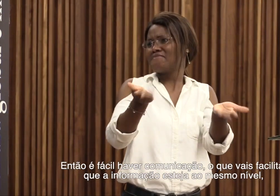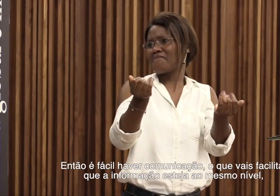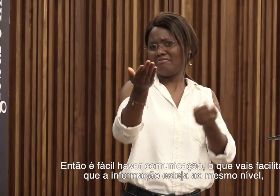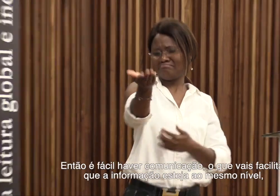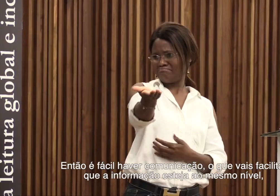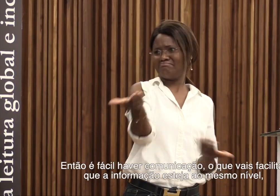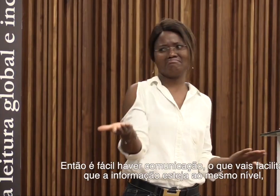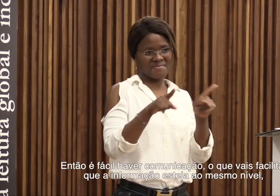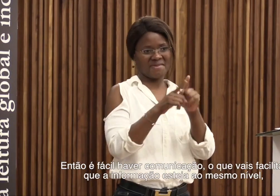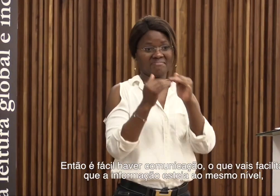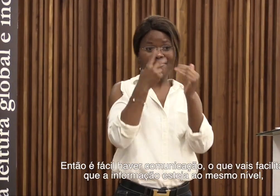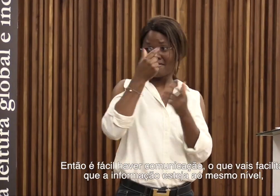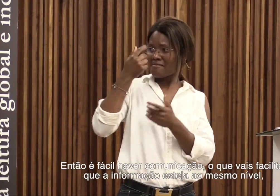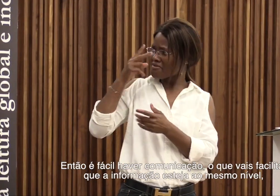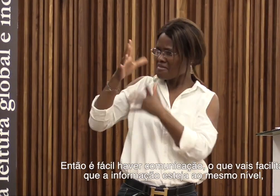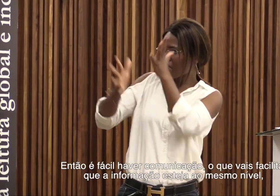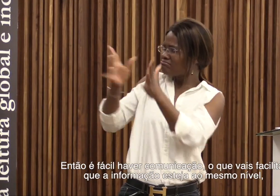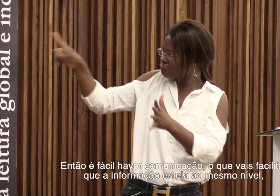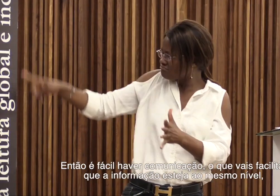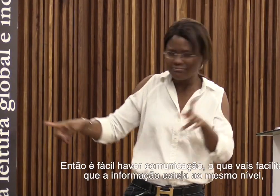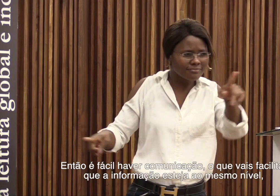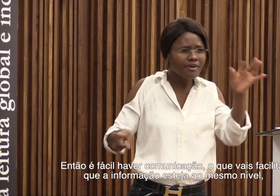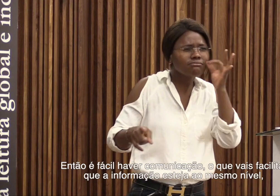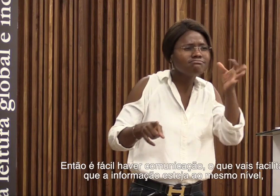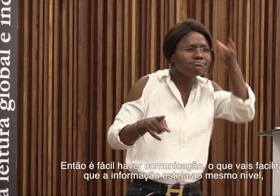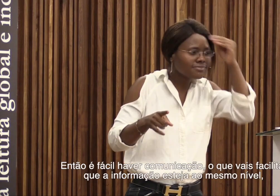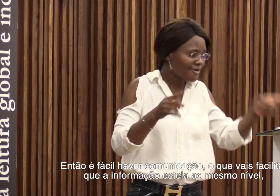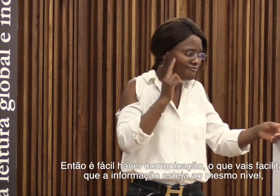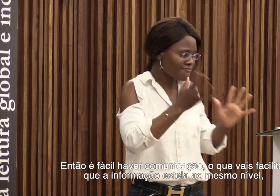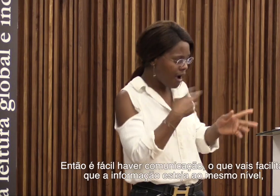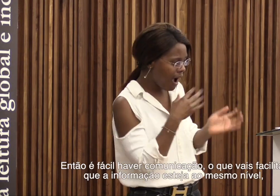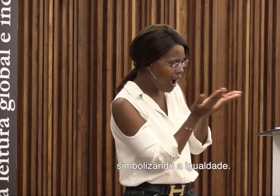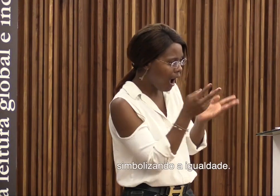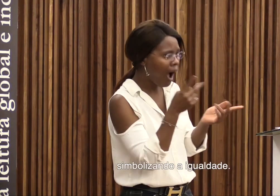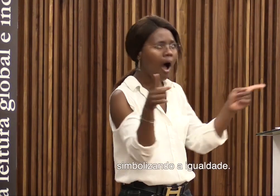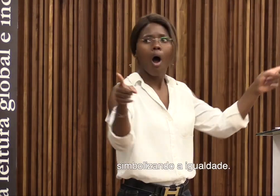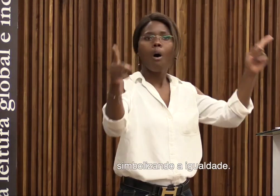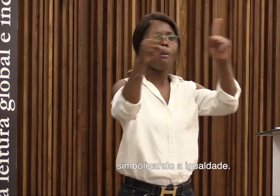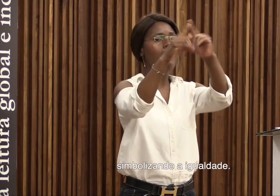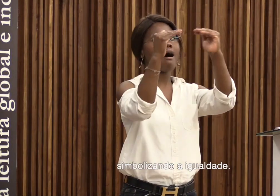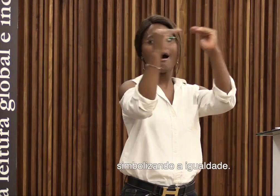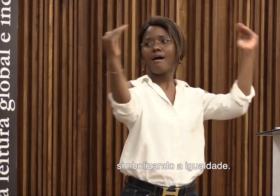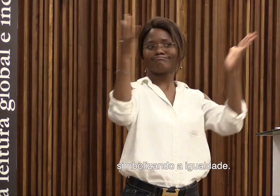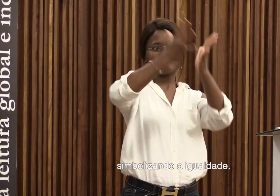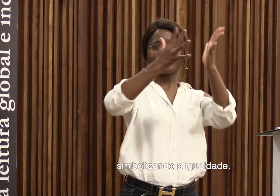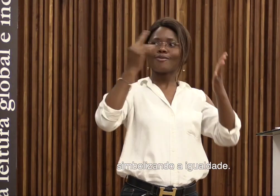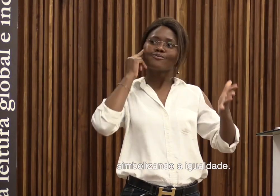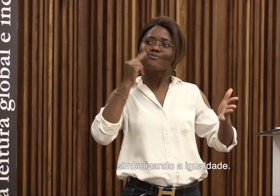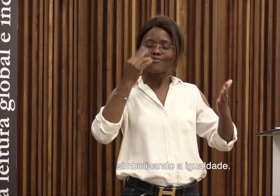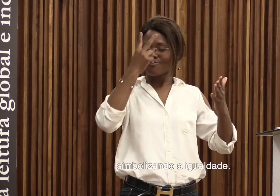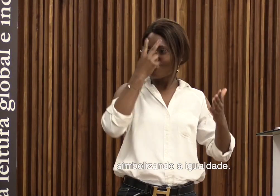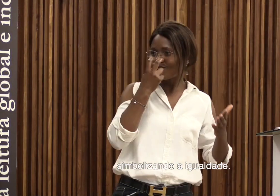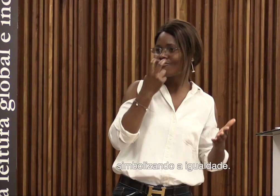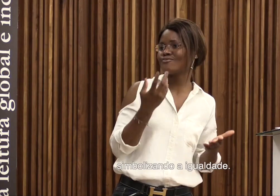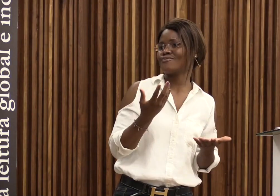vai facilitar que a informação esteja ao mesmo nível e que vai simbolizar